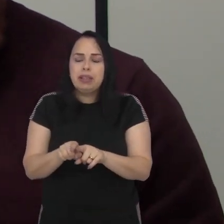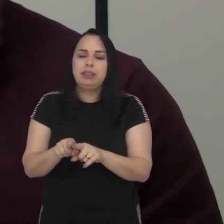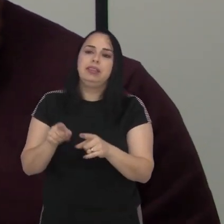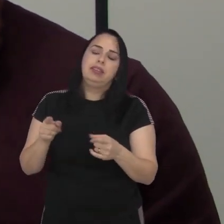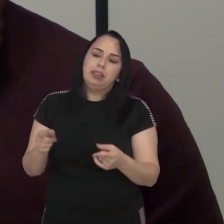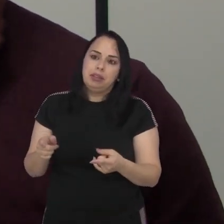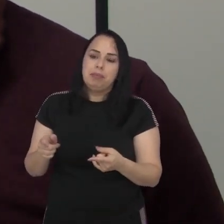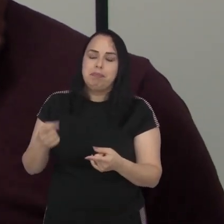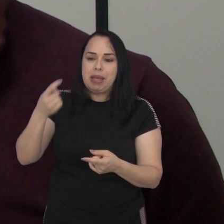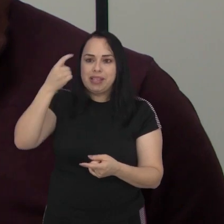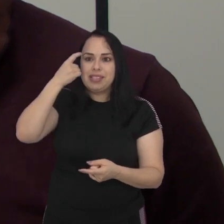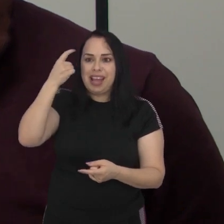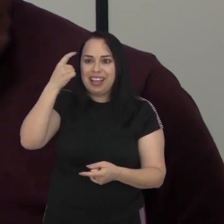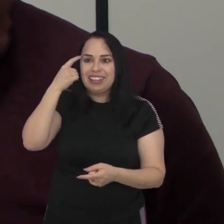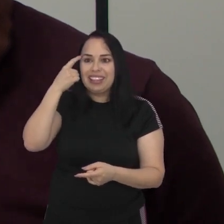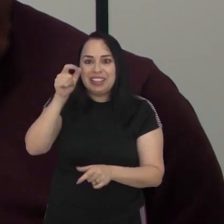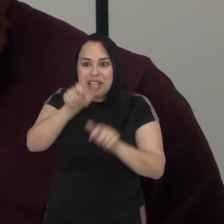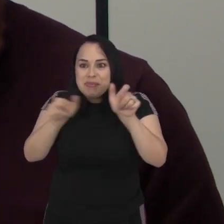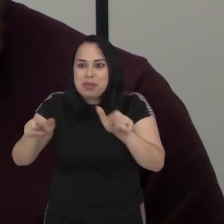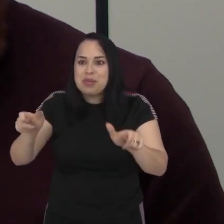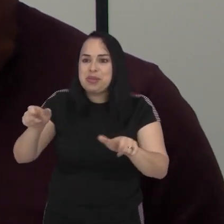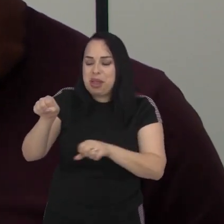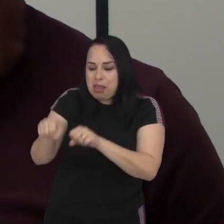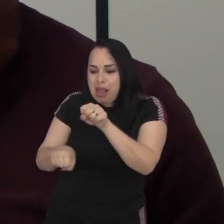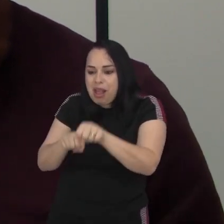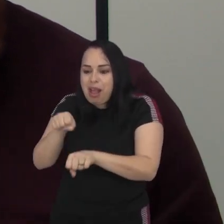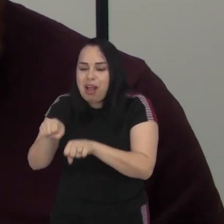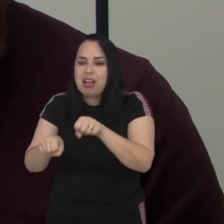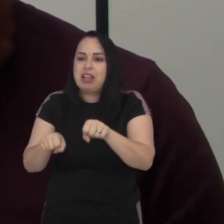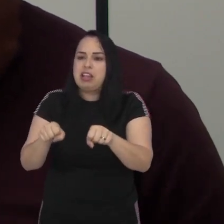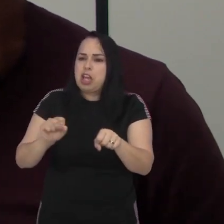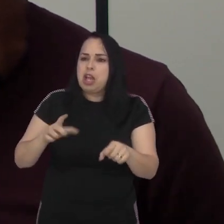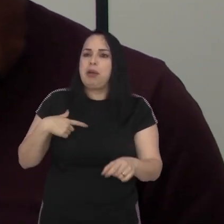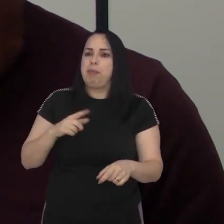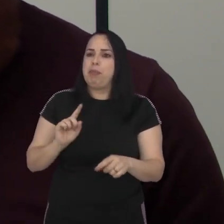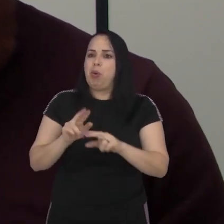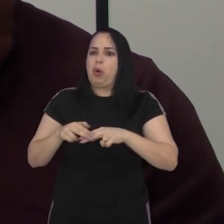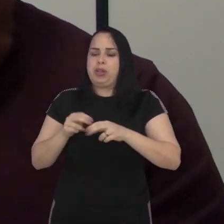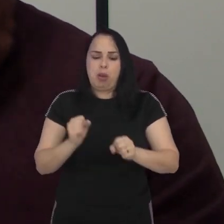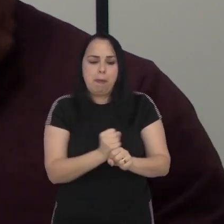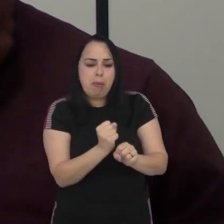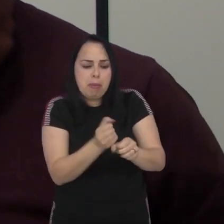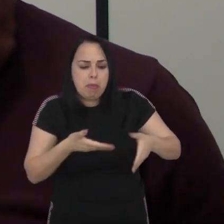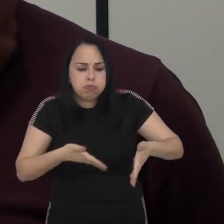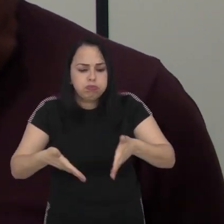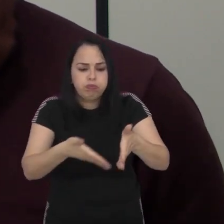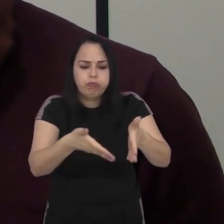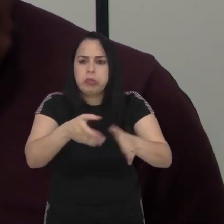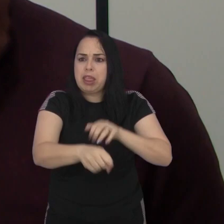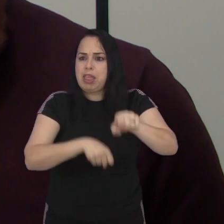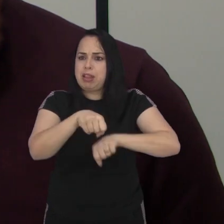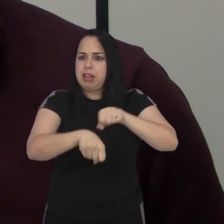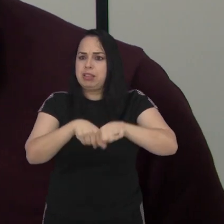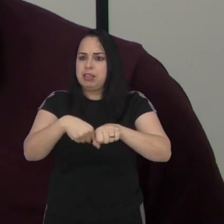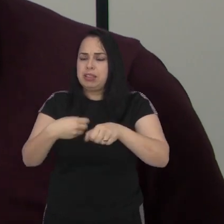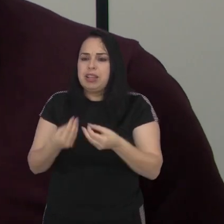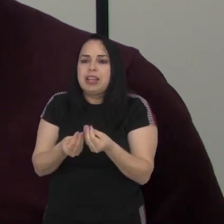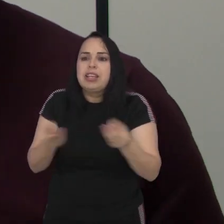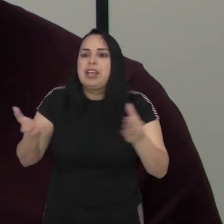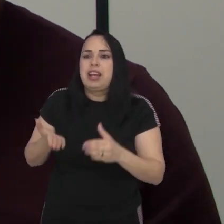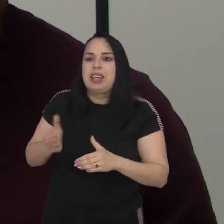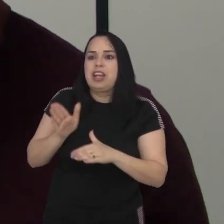um investimento na questão do ciclista das ciclovias de todo esse equipamento que é oferecido às pessoas